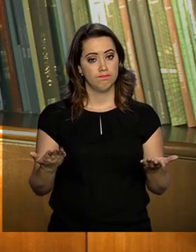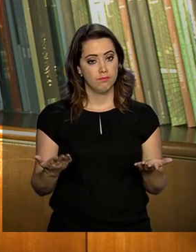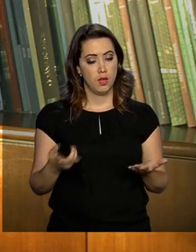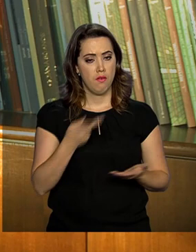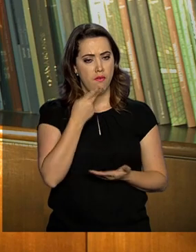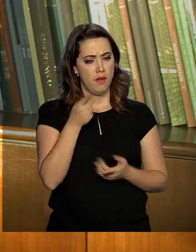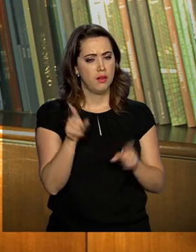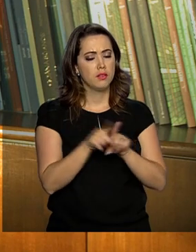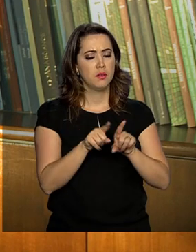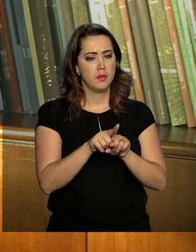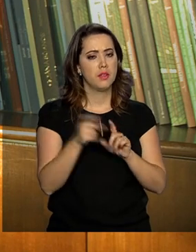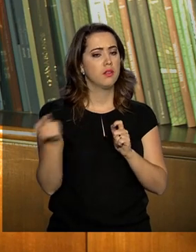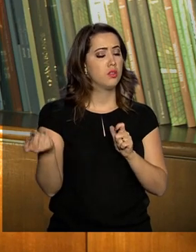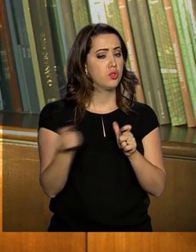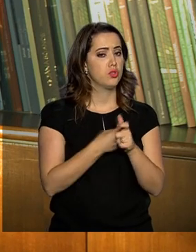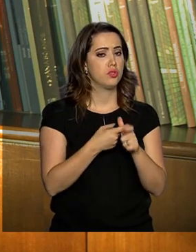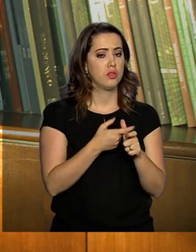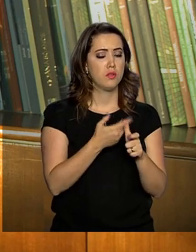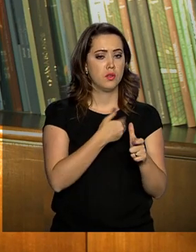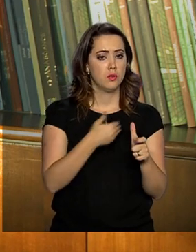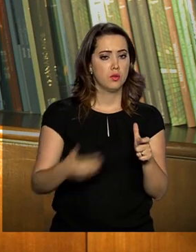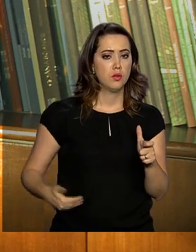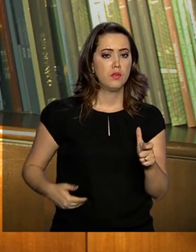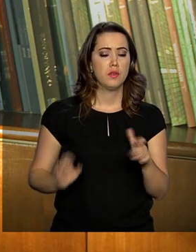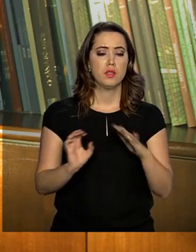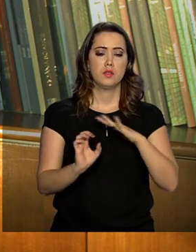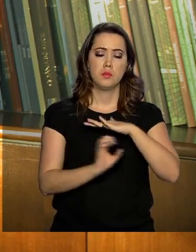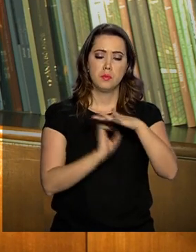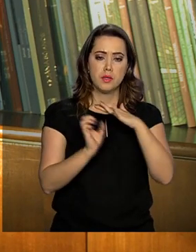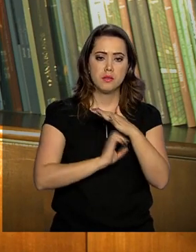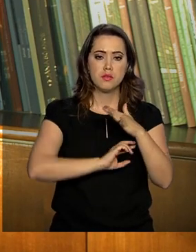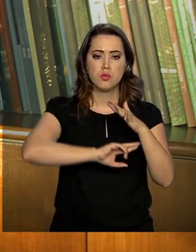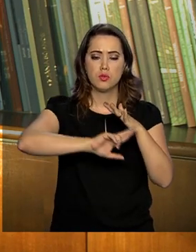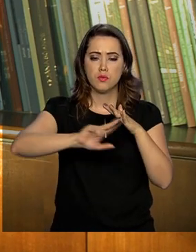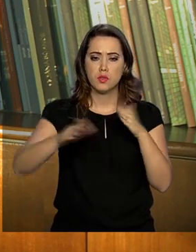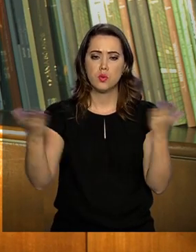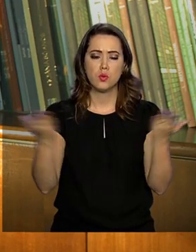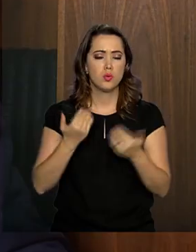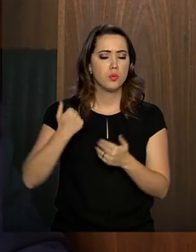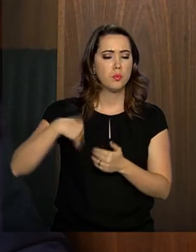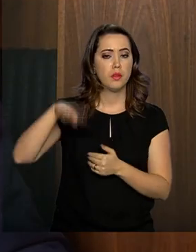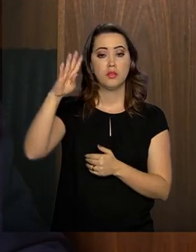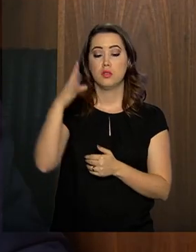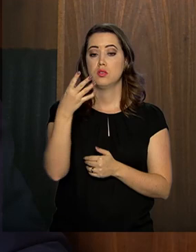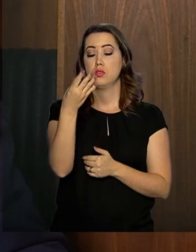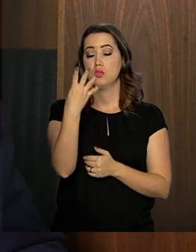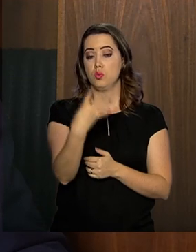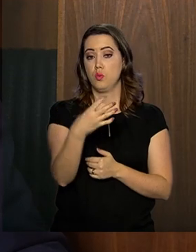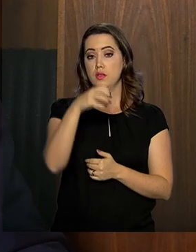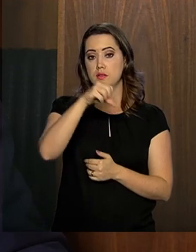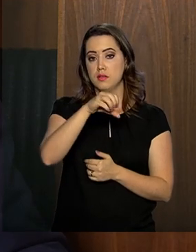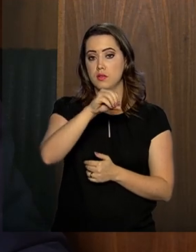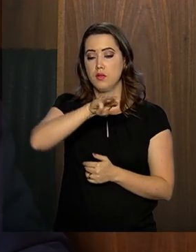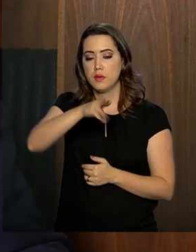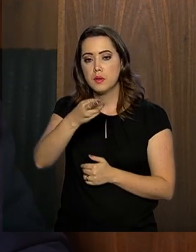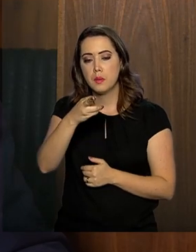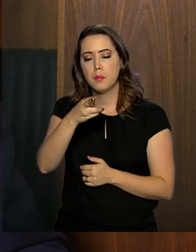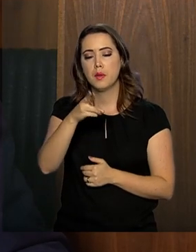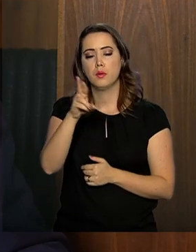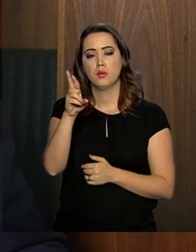muito se fala das dívidas previdenciárias por parte das empresas. Hoje, em mais de 490 bilhões de reais.